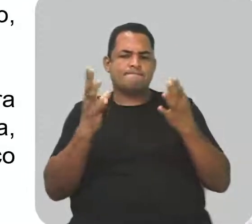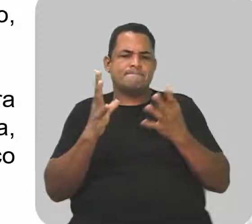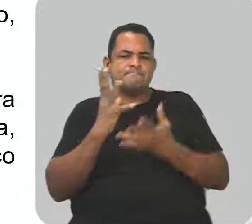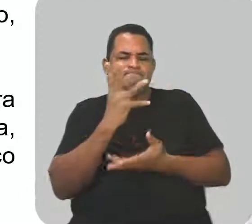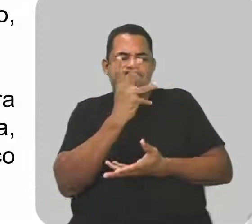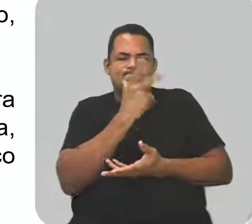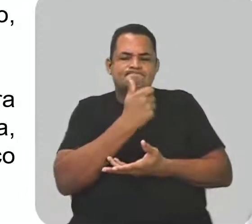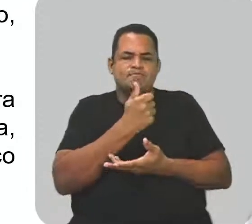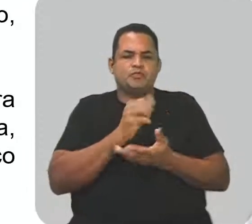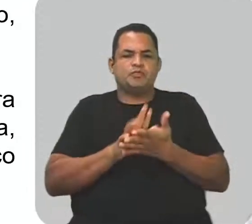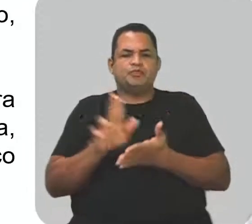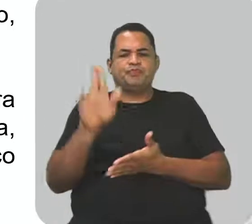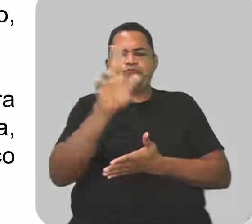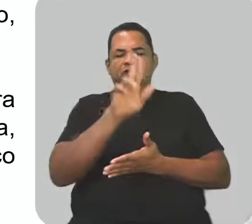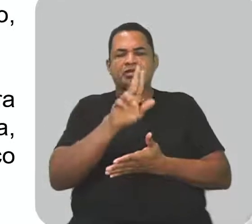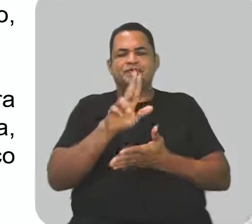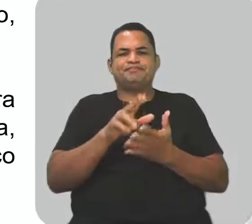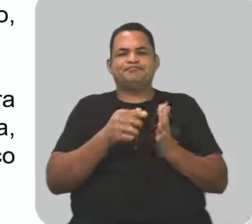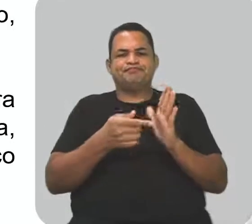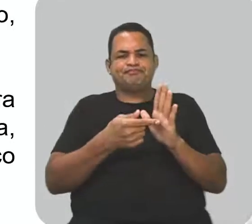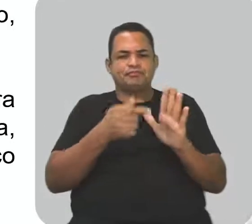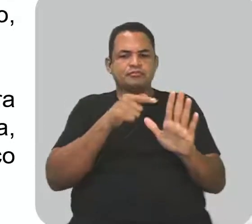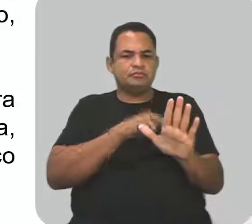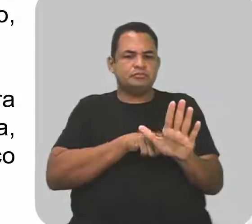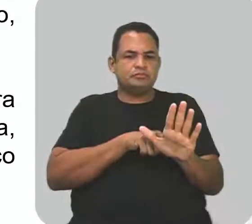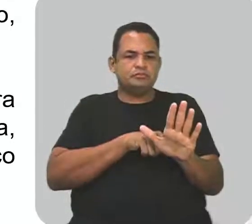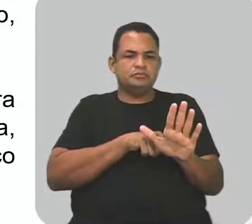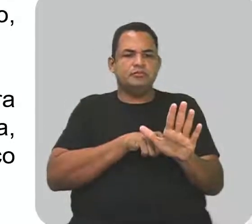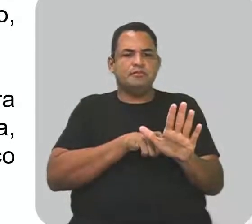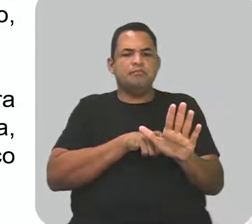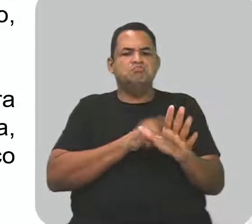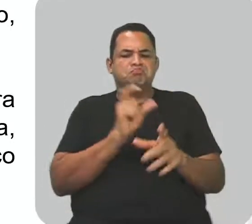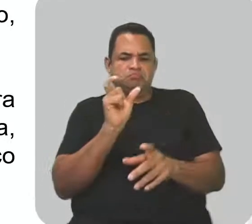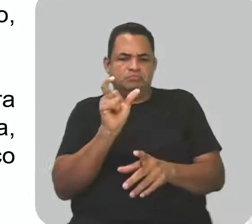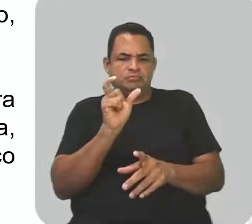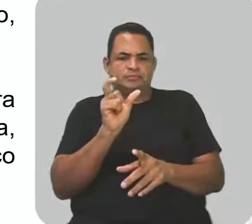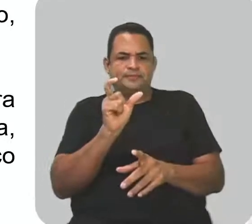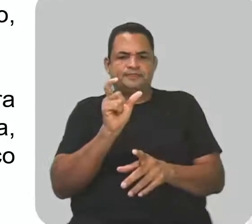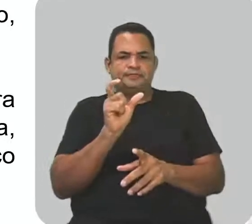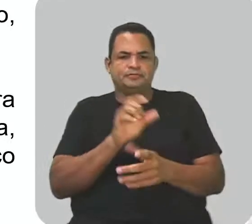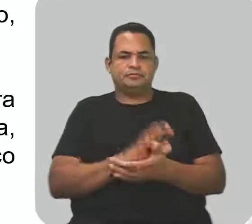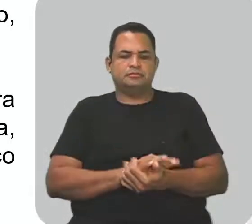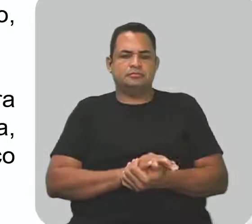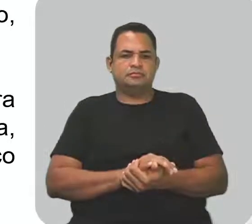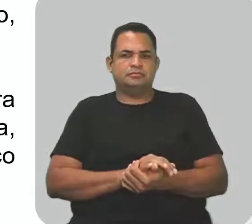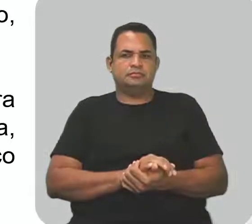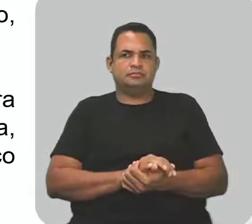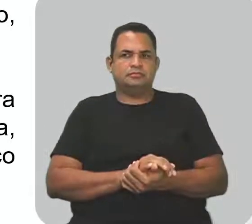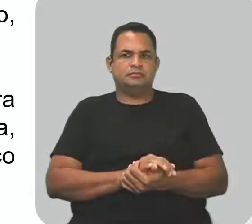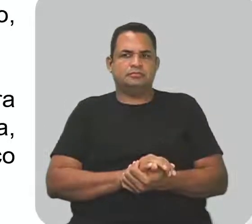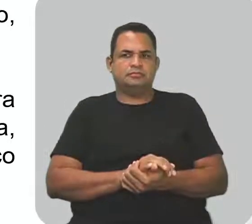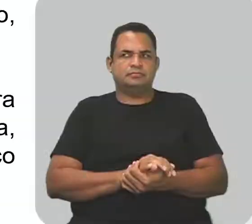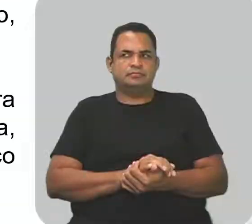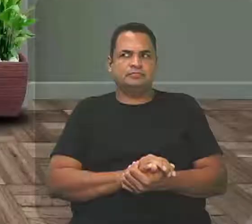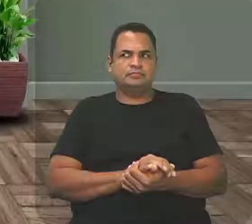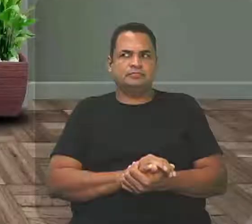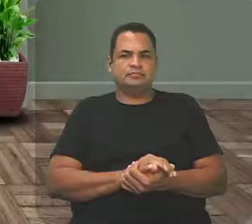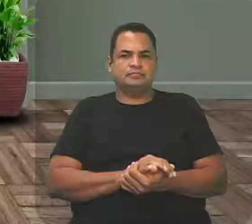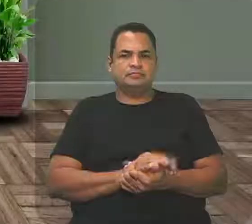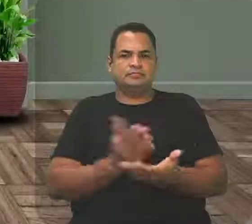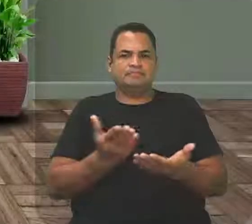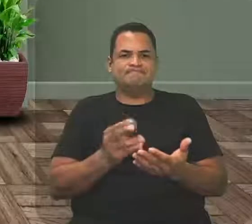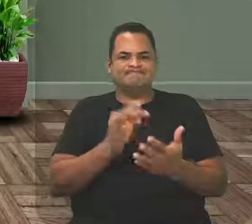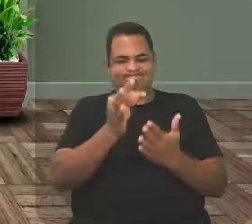beleza. Utilizando-se do sentido conotativo metafórico das palavras. Ou seja, Márcia,